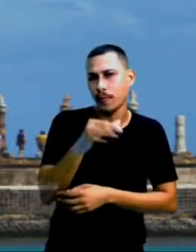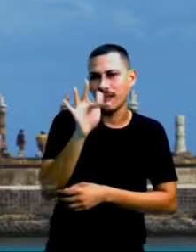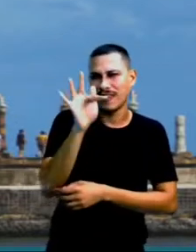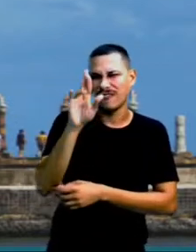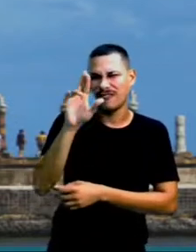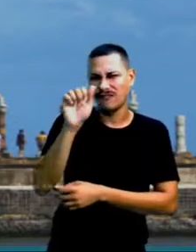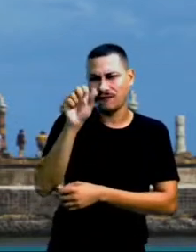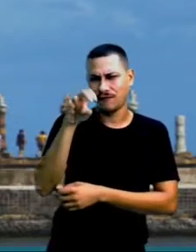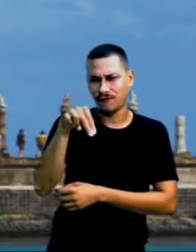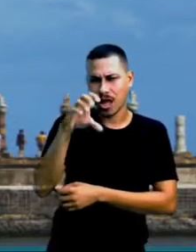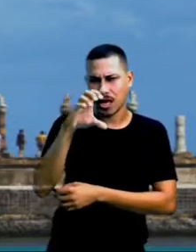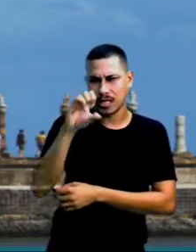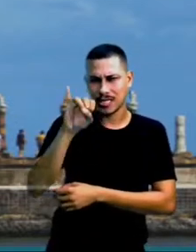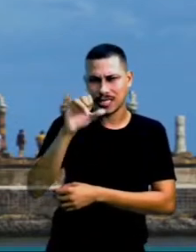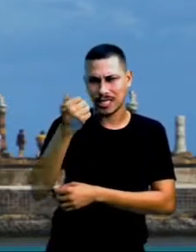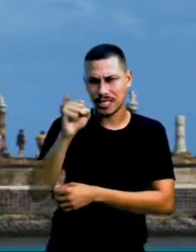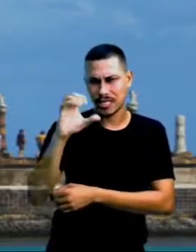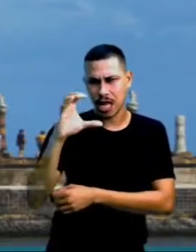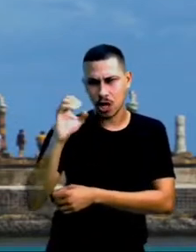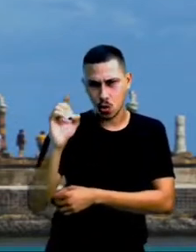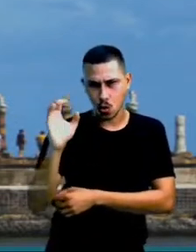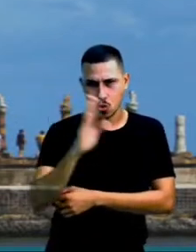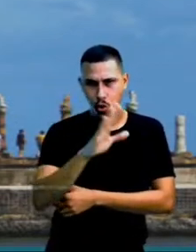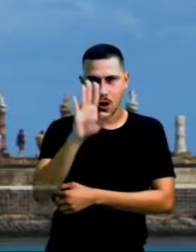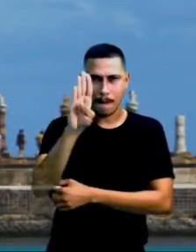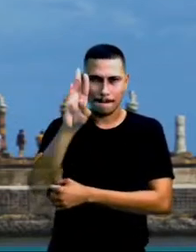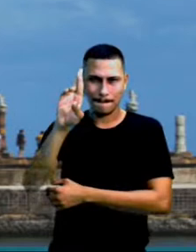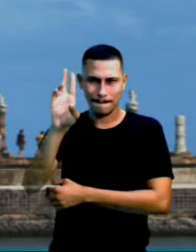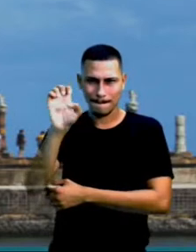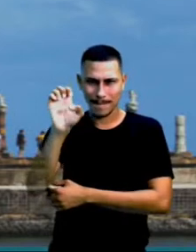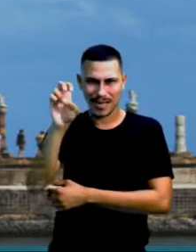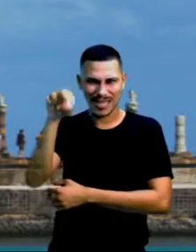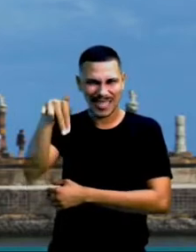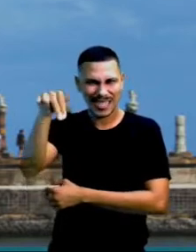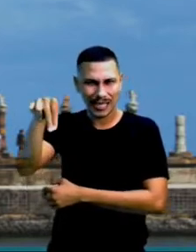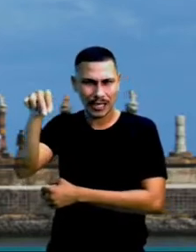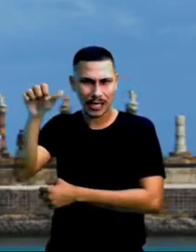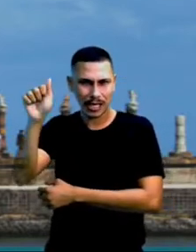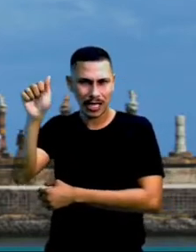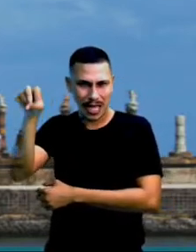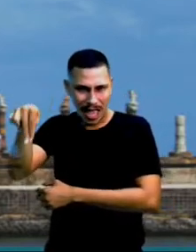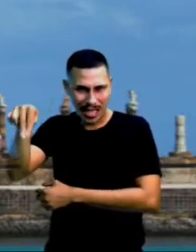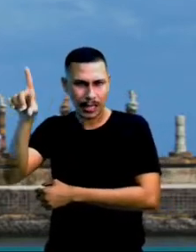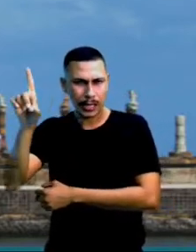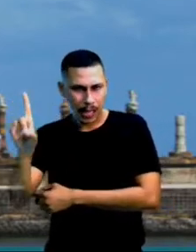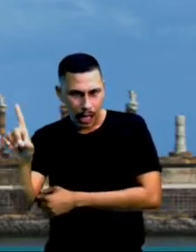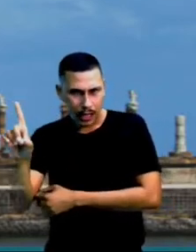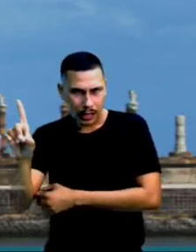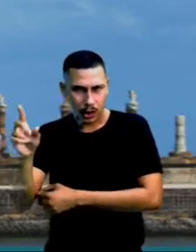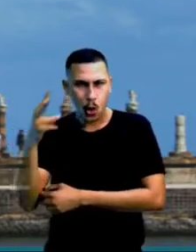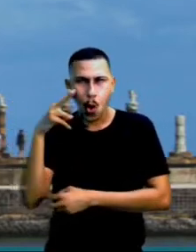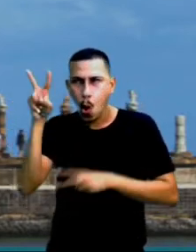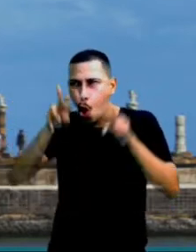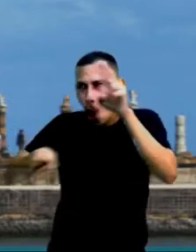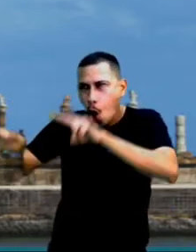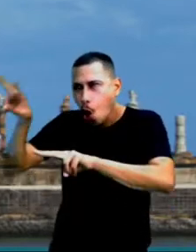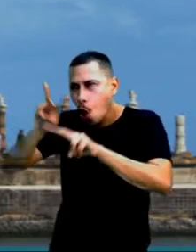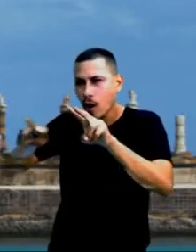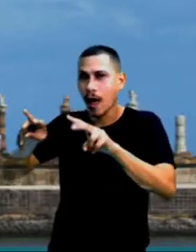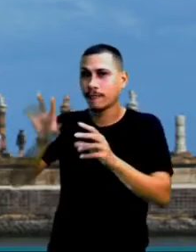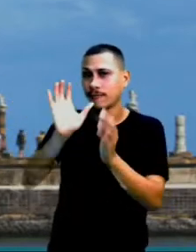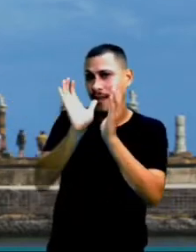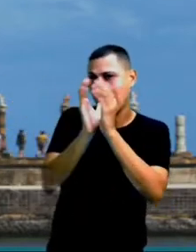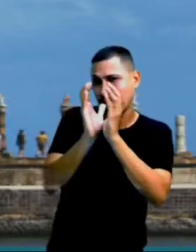Esse Parque das Esculturas, a gente vê ele lá do Marco Zero, em Recife. E essa obra que vocês estão vendo aqui, bem grandona,